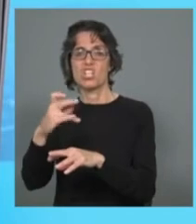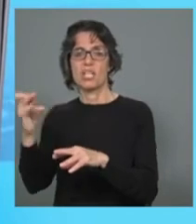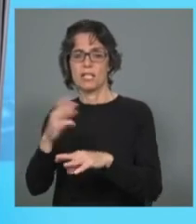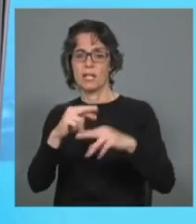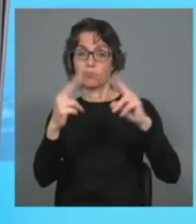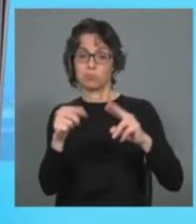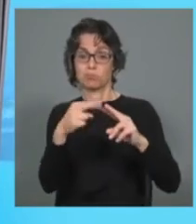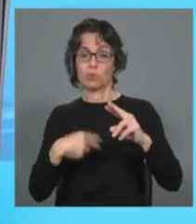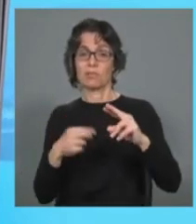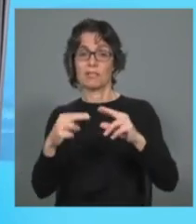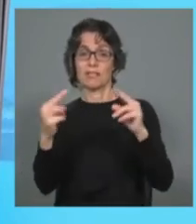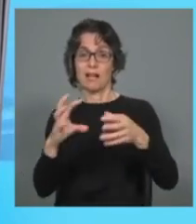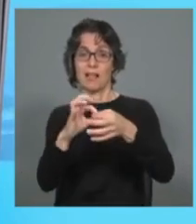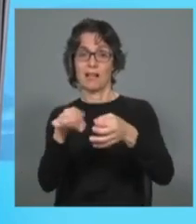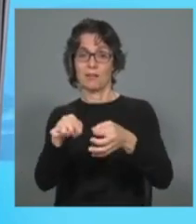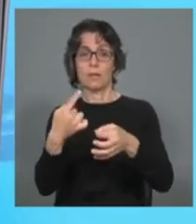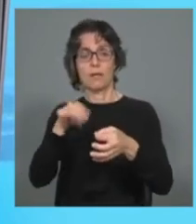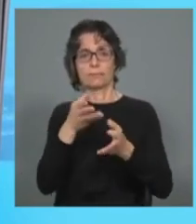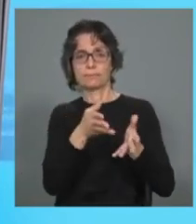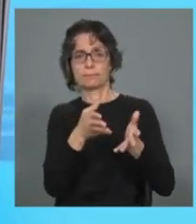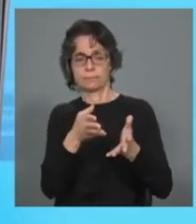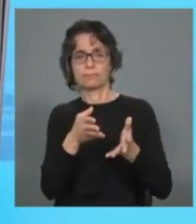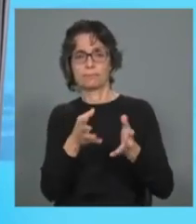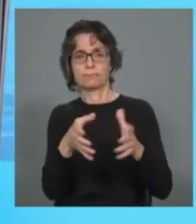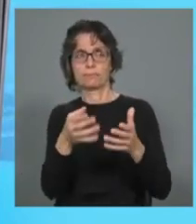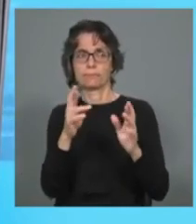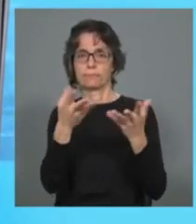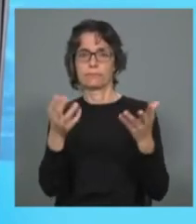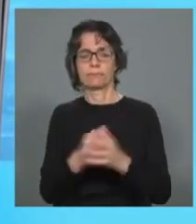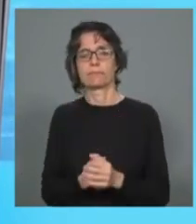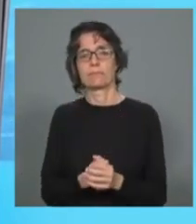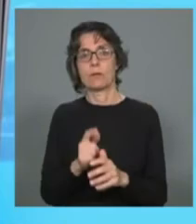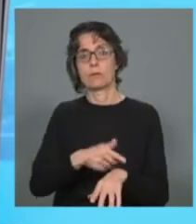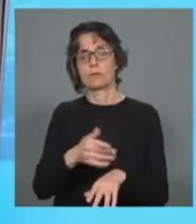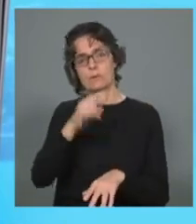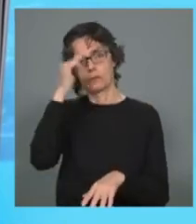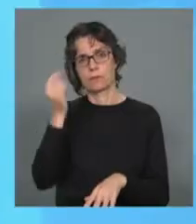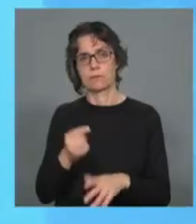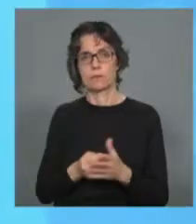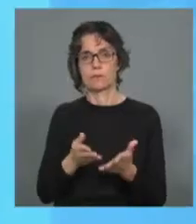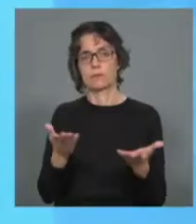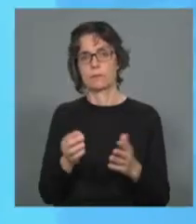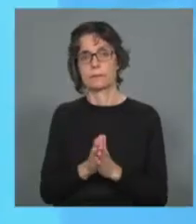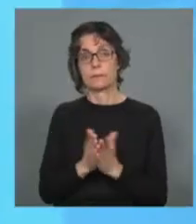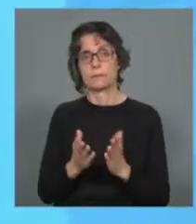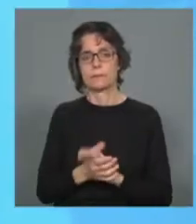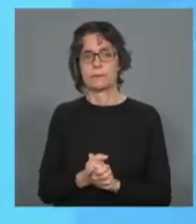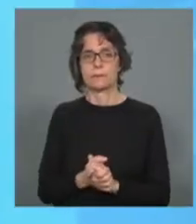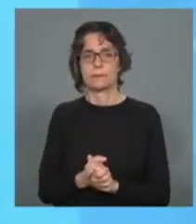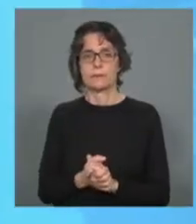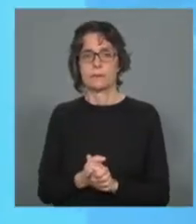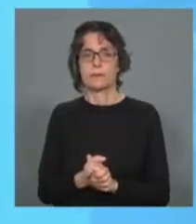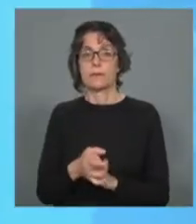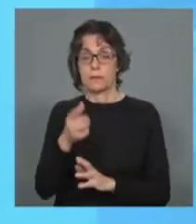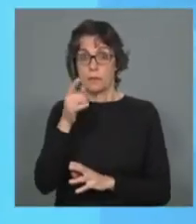nós, AIS, estamos empenhados de facto a ajudar esta comunidade a ultrapassar este momento mais difícil. Um ponto do globo onde também é necessário